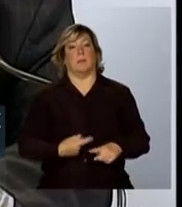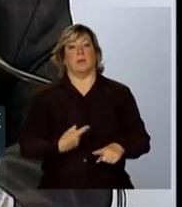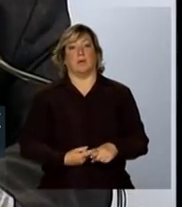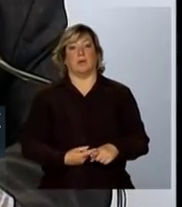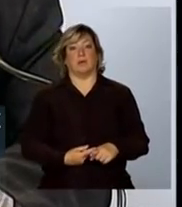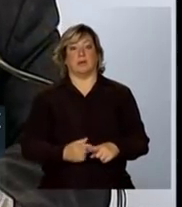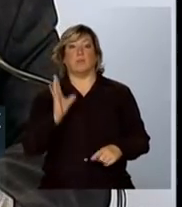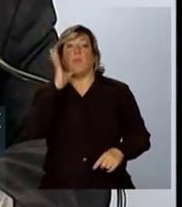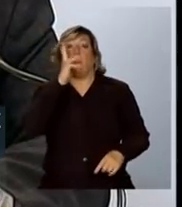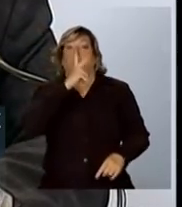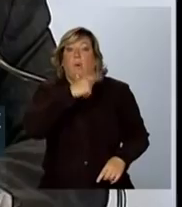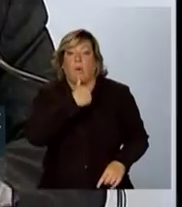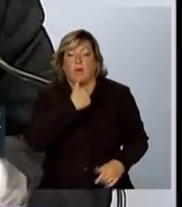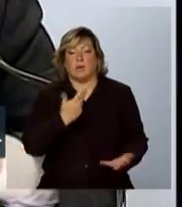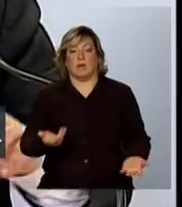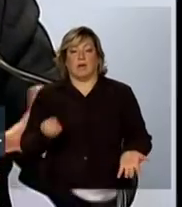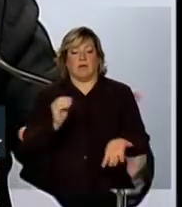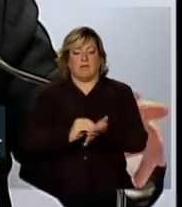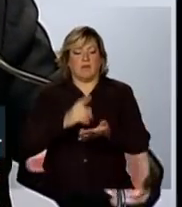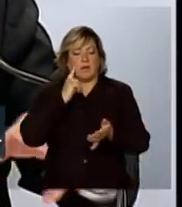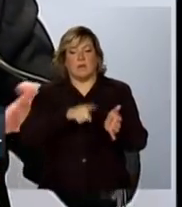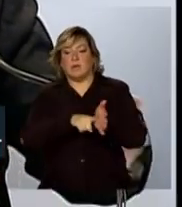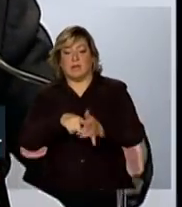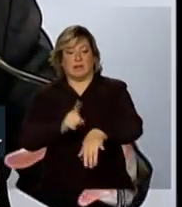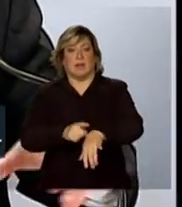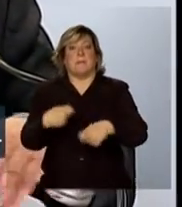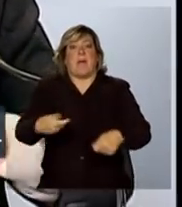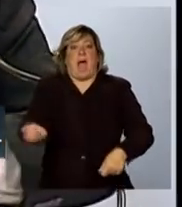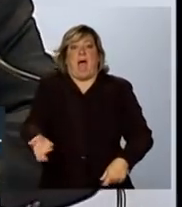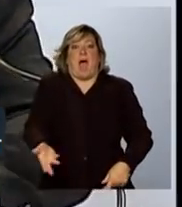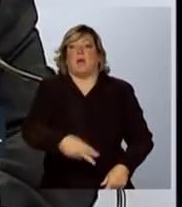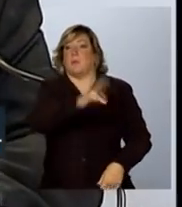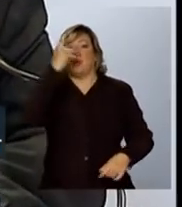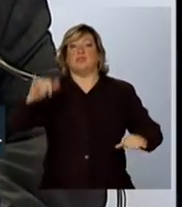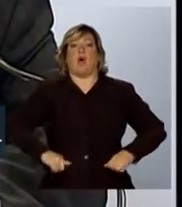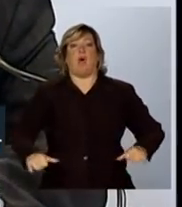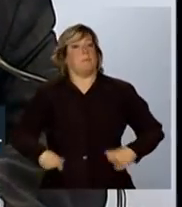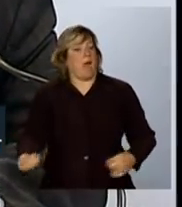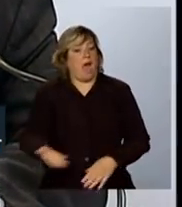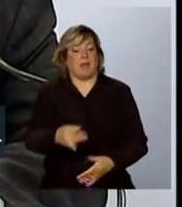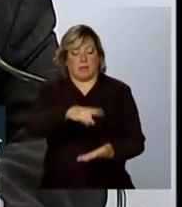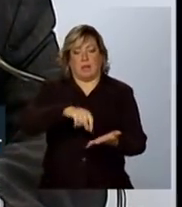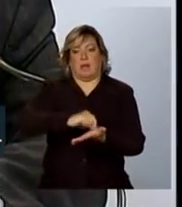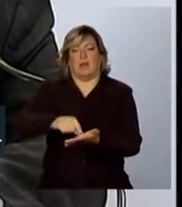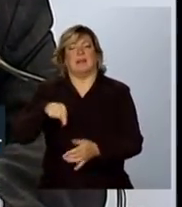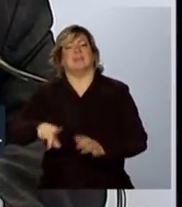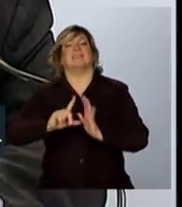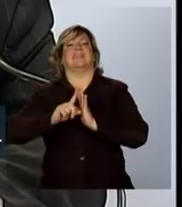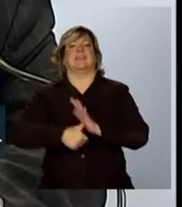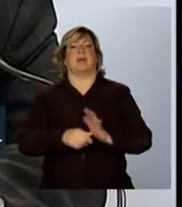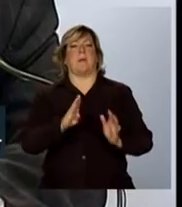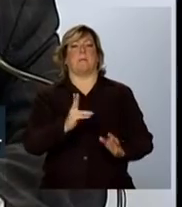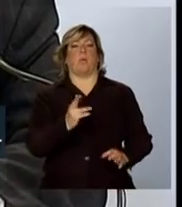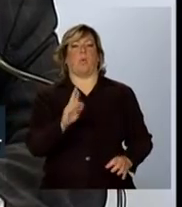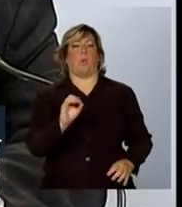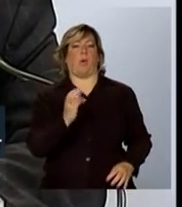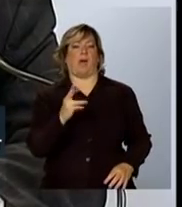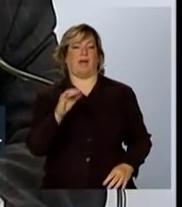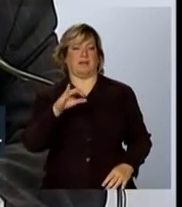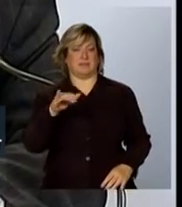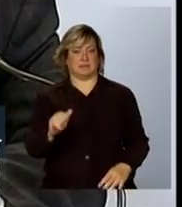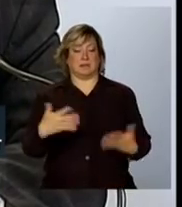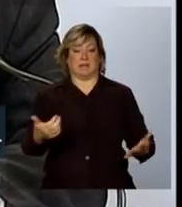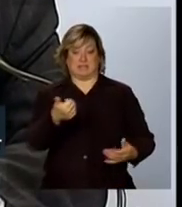inobservância do tempo adequado de lidar com isso. Isso foi tratado, desses